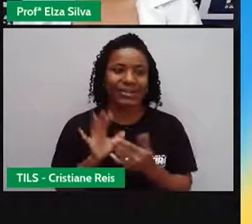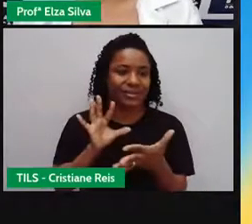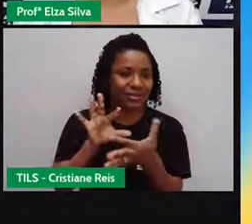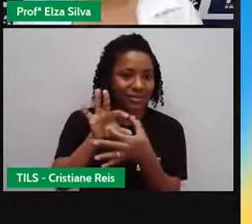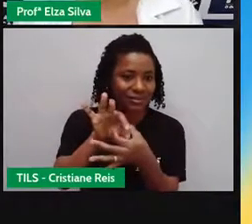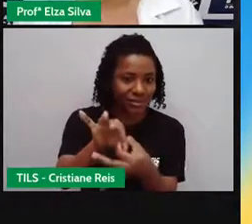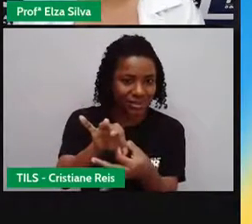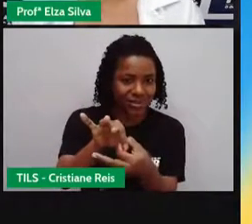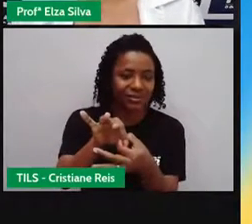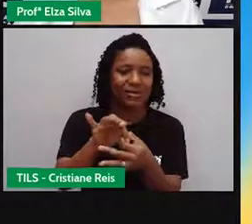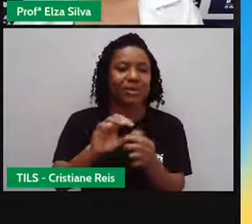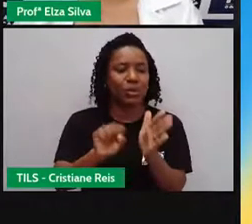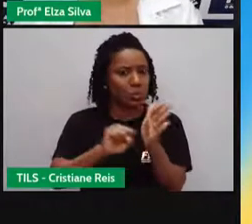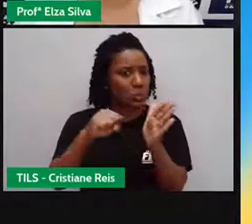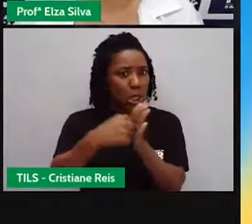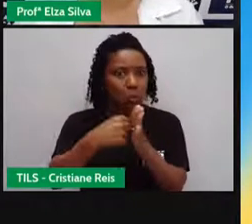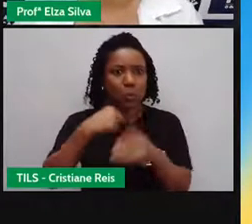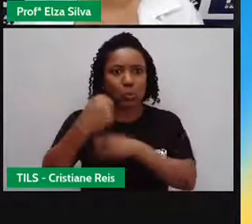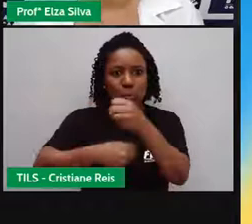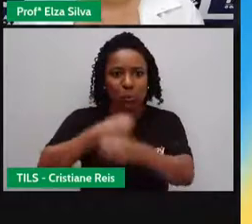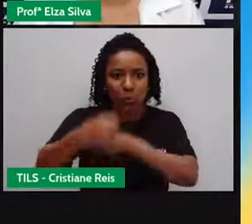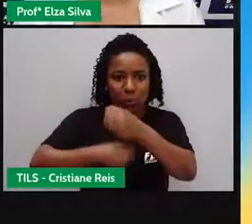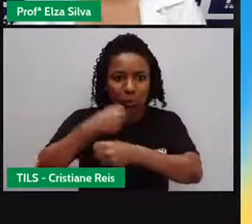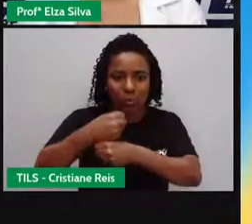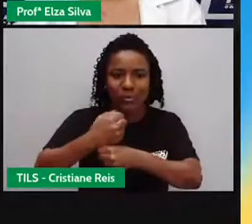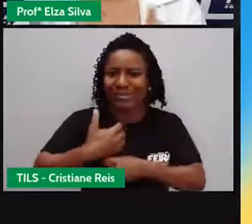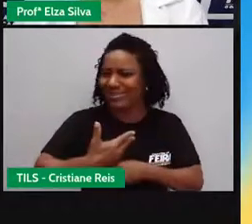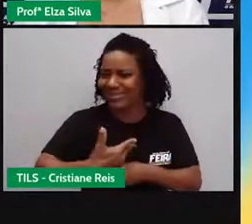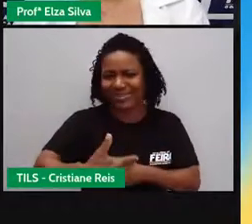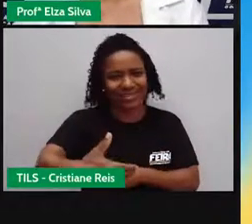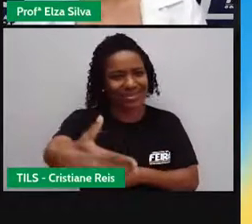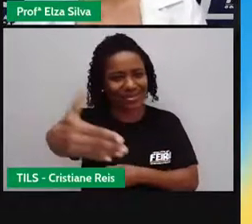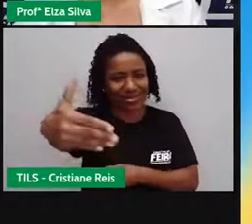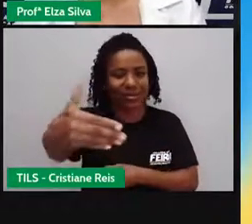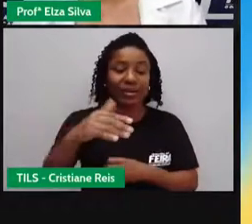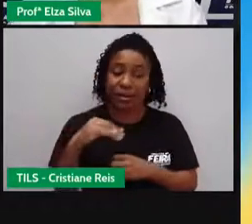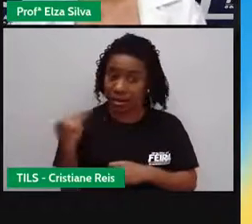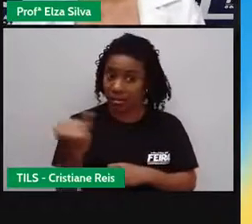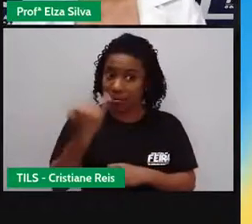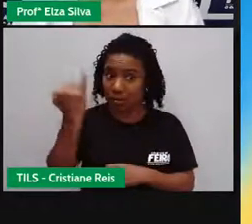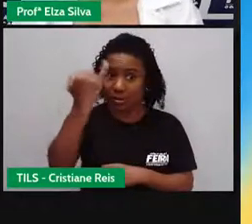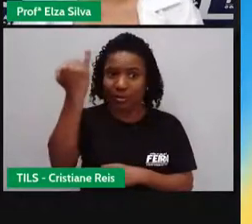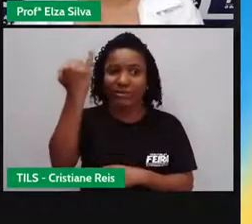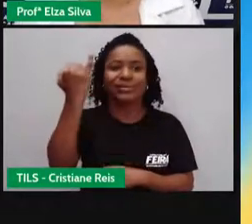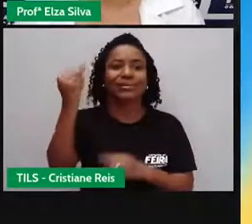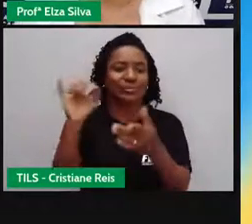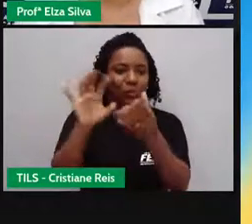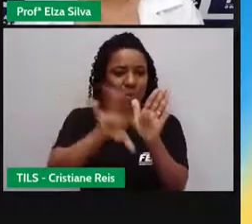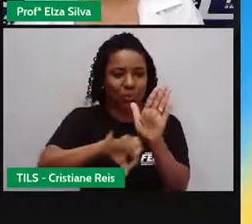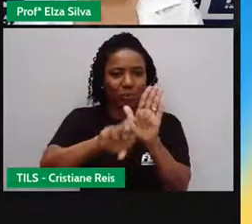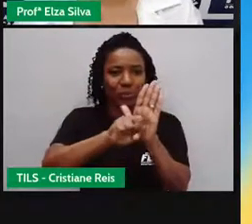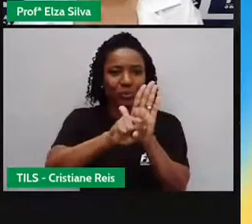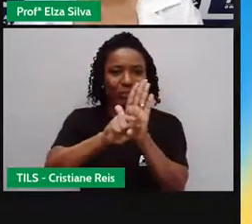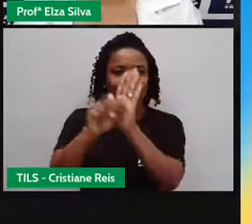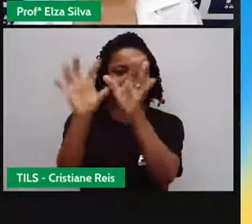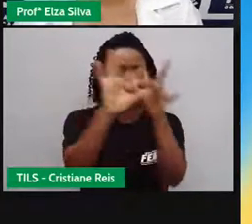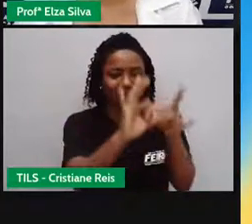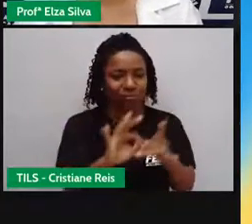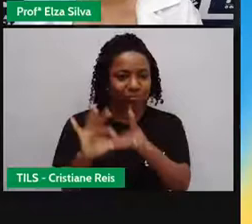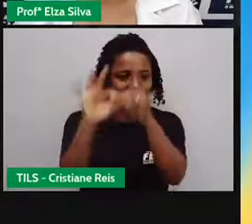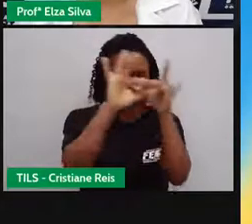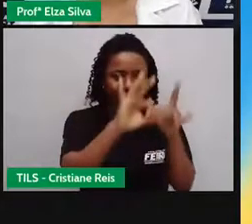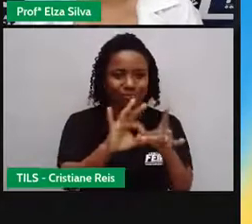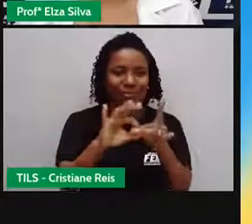todos os povos de todas as nações é o que é mais importante na simbologia dos anéis